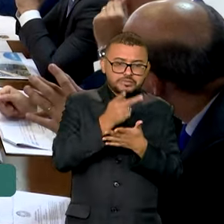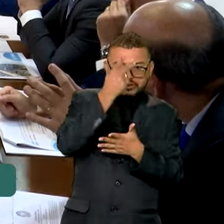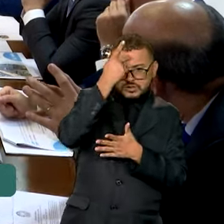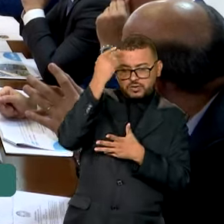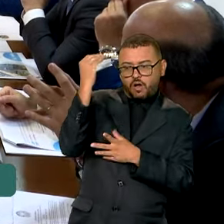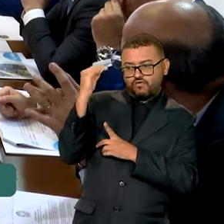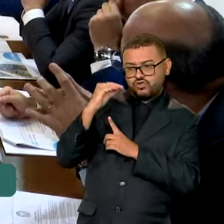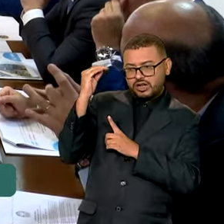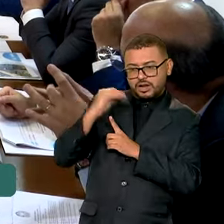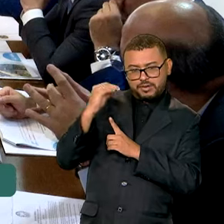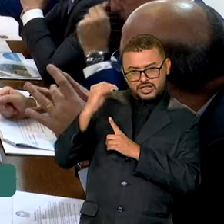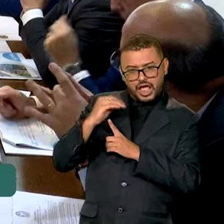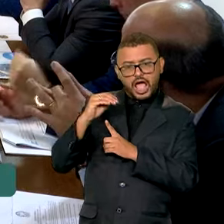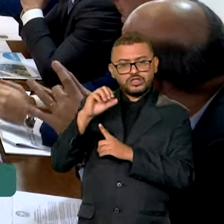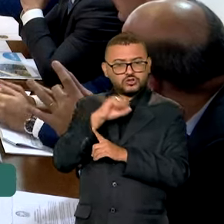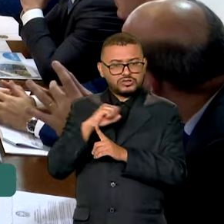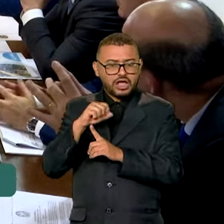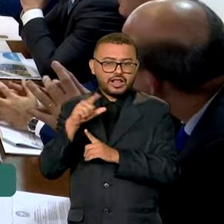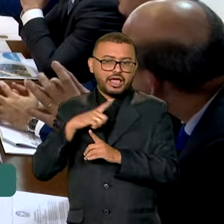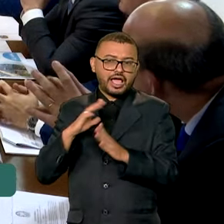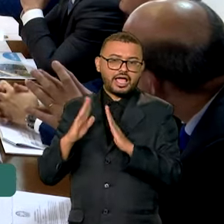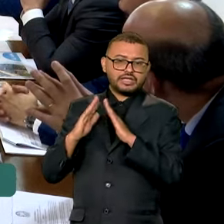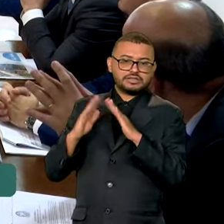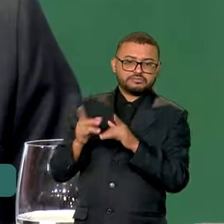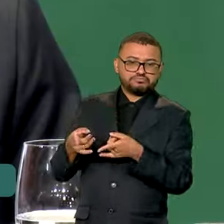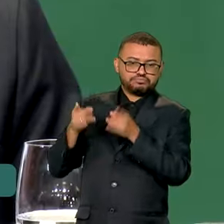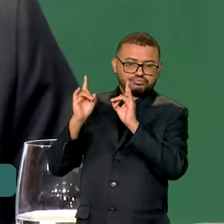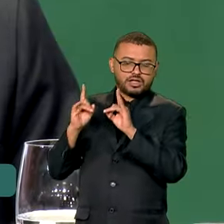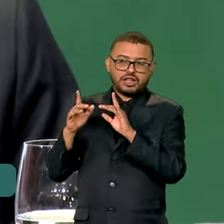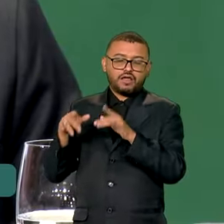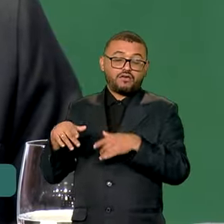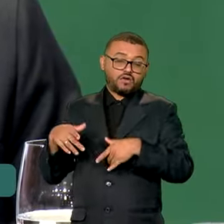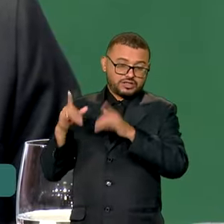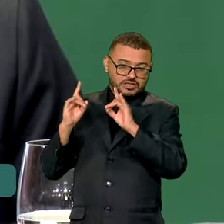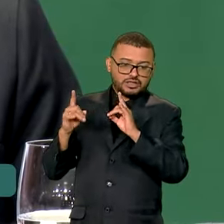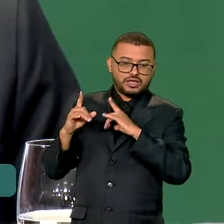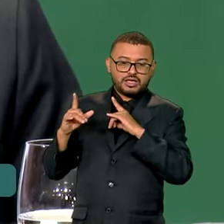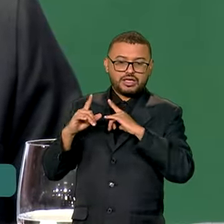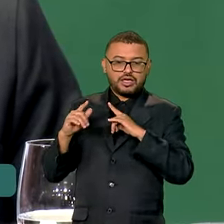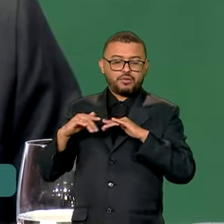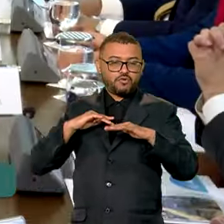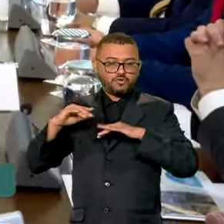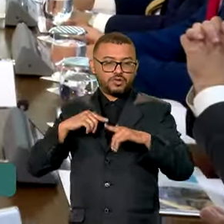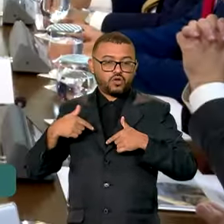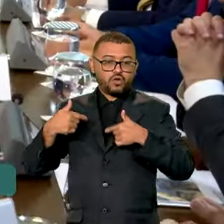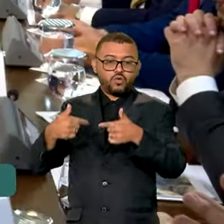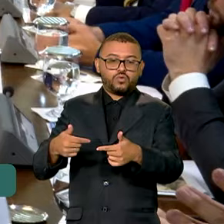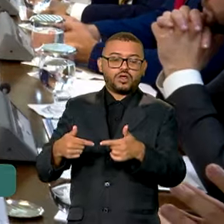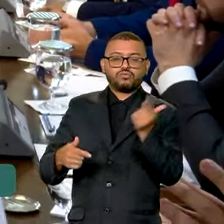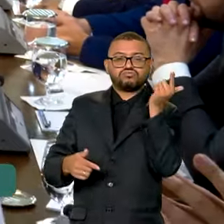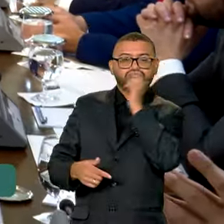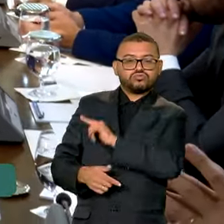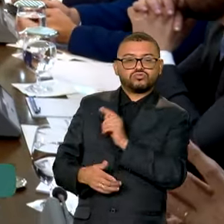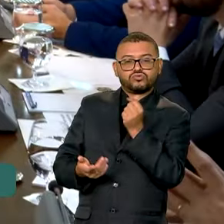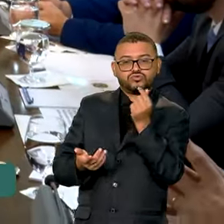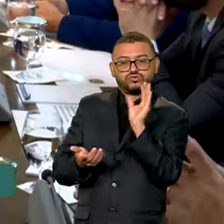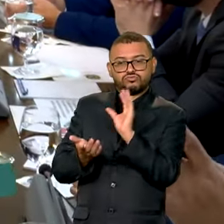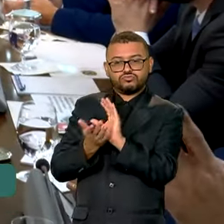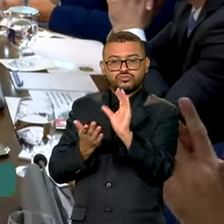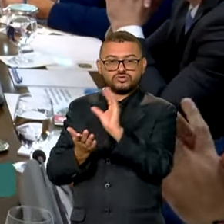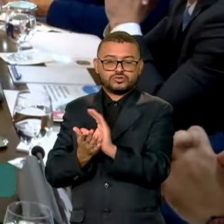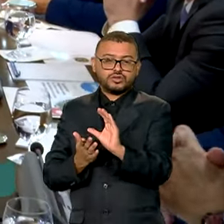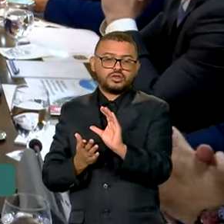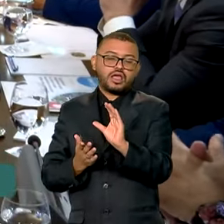de vulnerabilidade social que ocuparam esses prédios, que fazem parte dos movimentos de luta por moradia, elas vão receber um auxílio